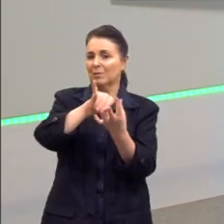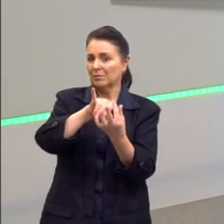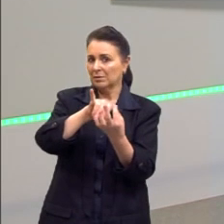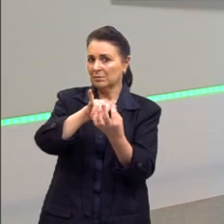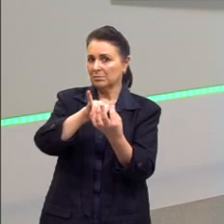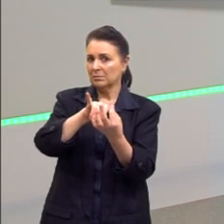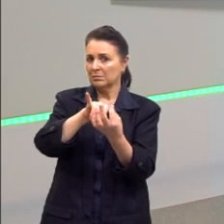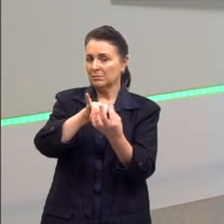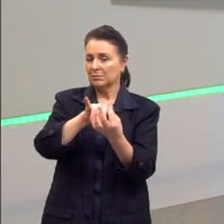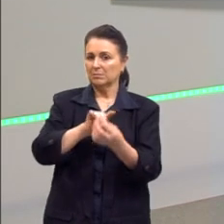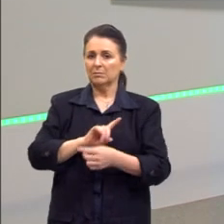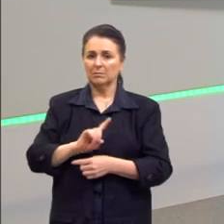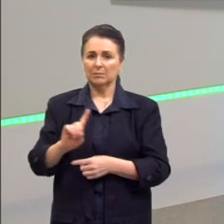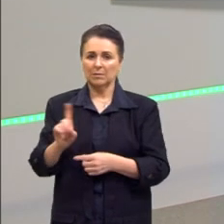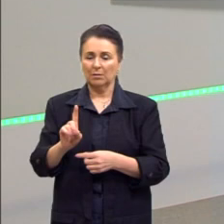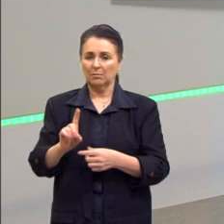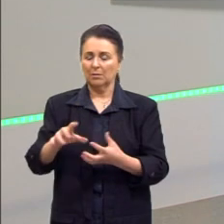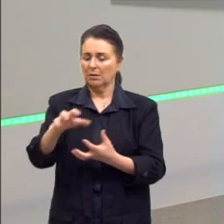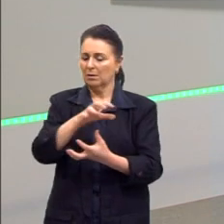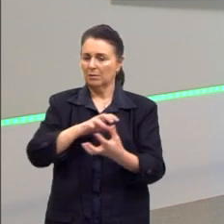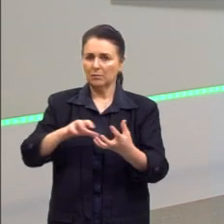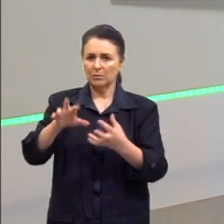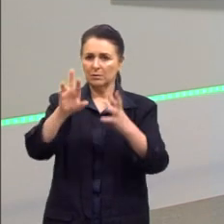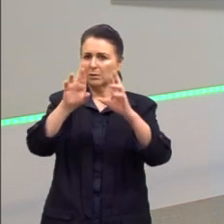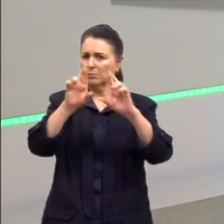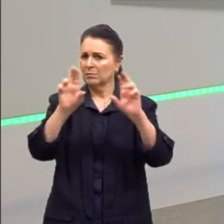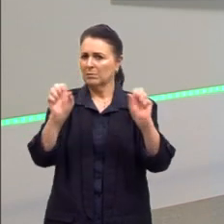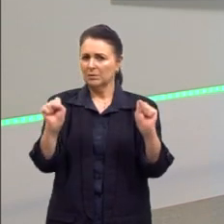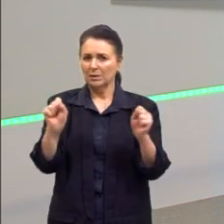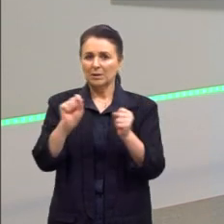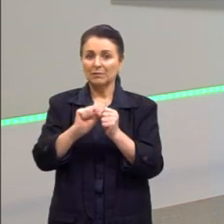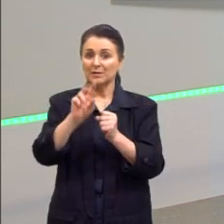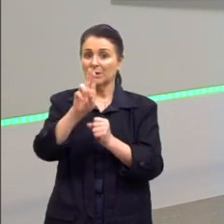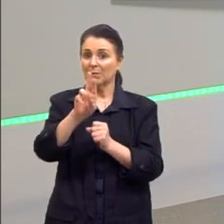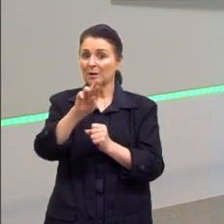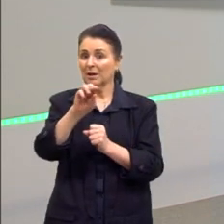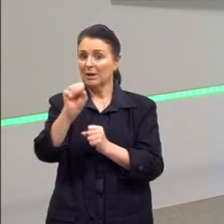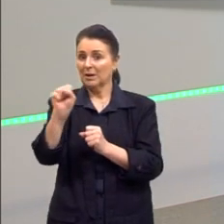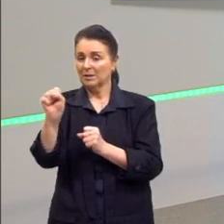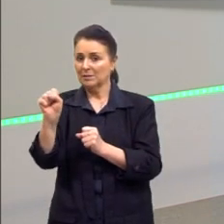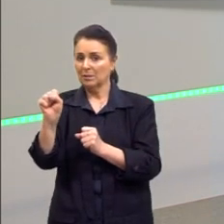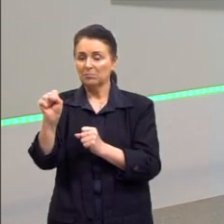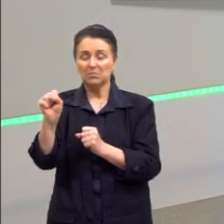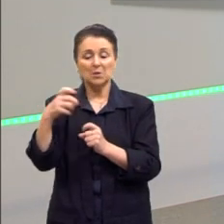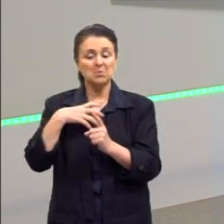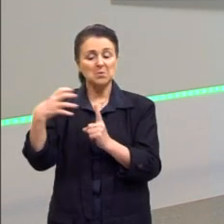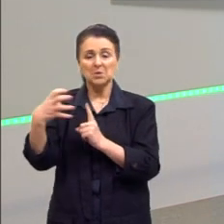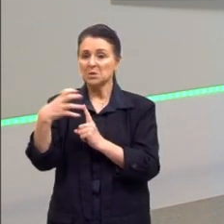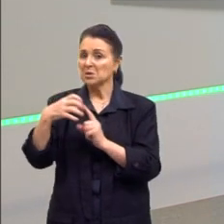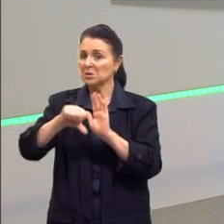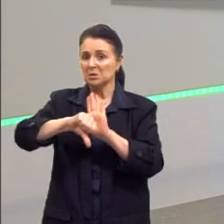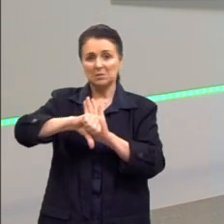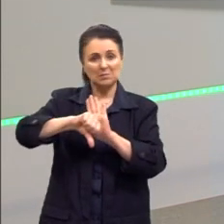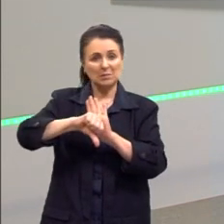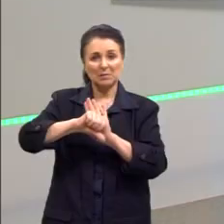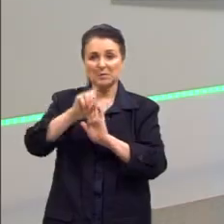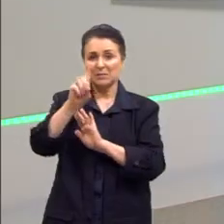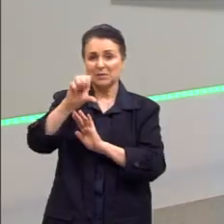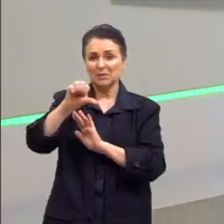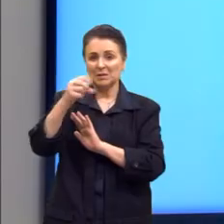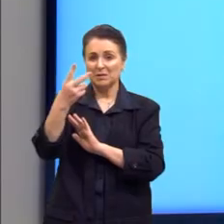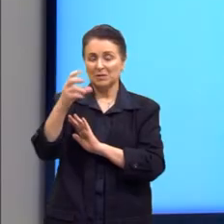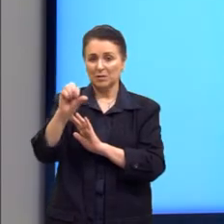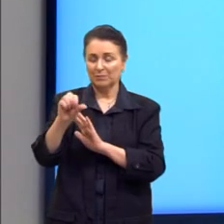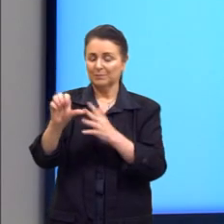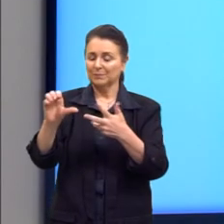Não é esse. E a Revolução Russa, inclusive, fez com que a União Soviética não sofresse essa crise econômica. Então, não é a opção C.